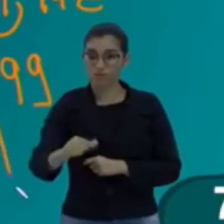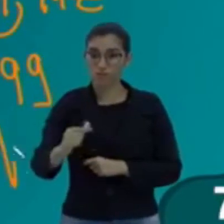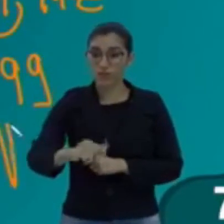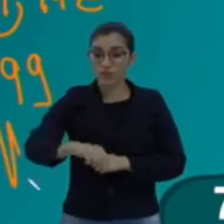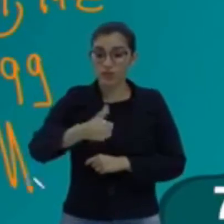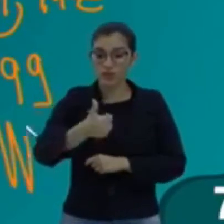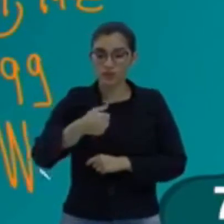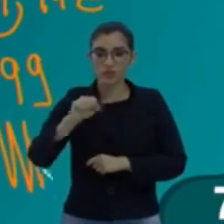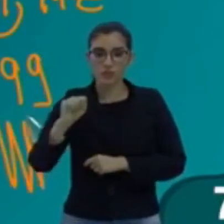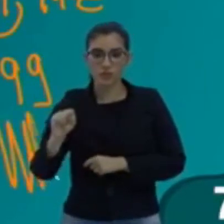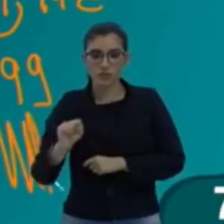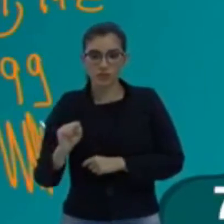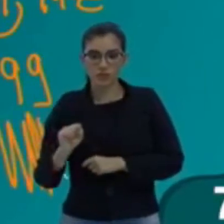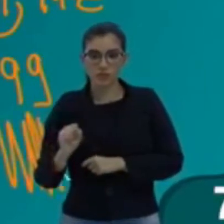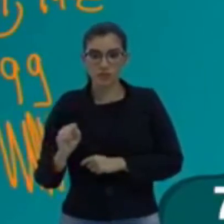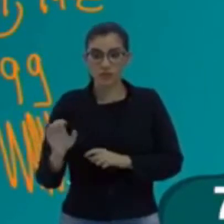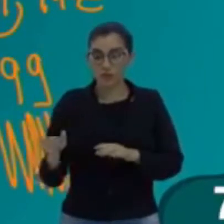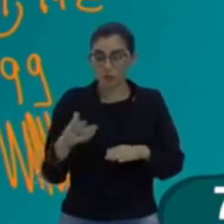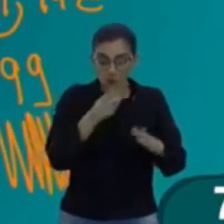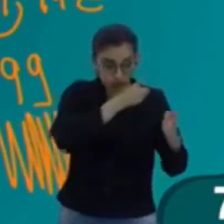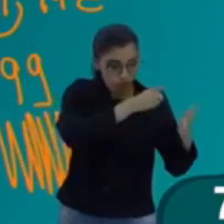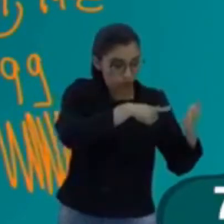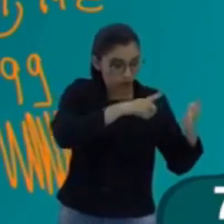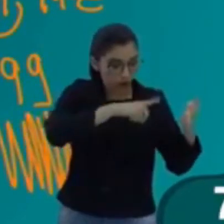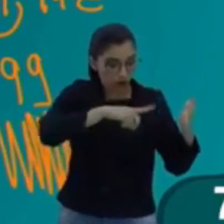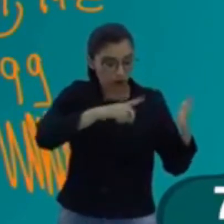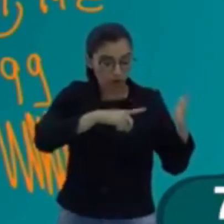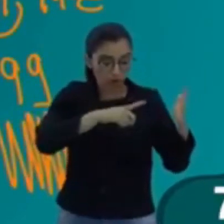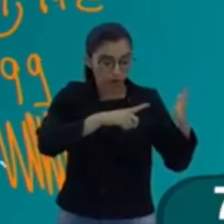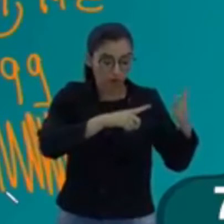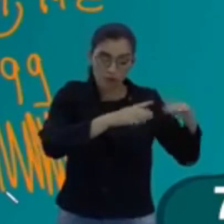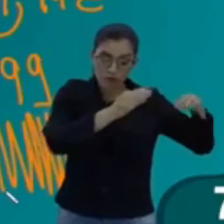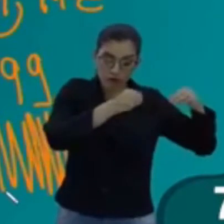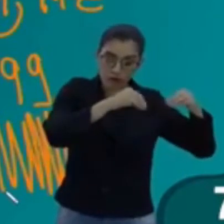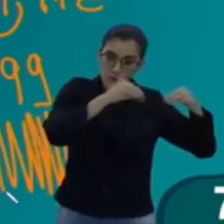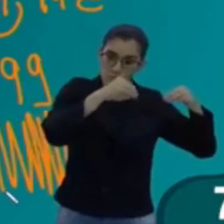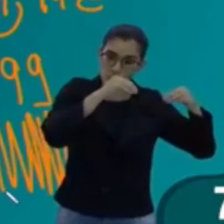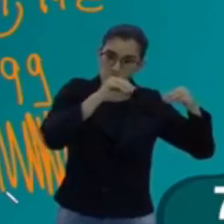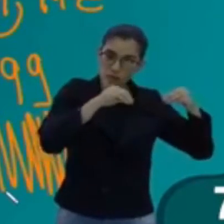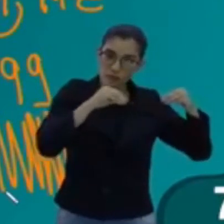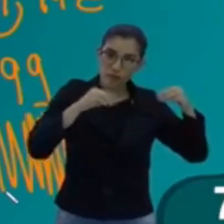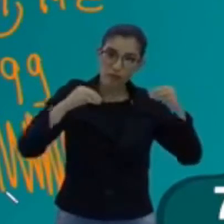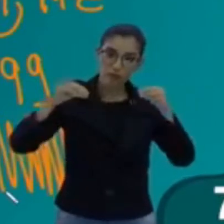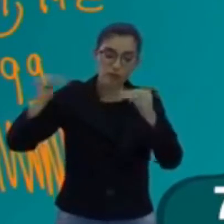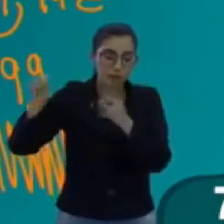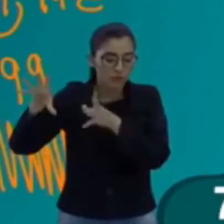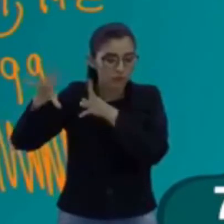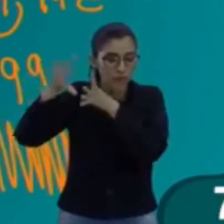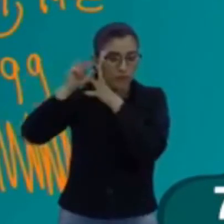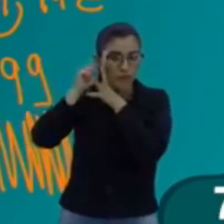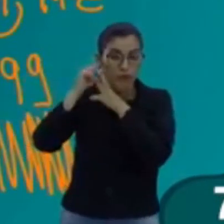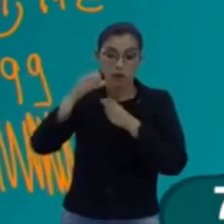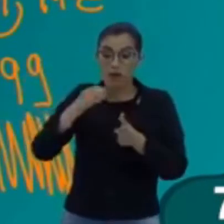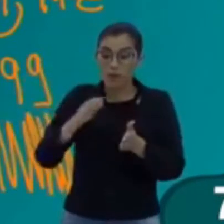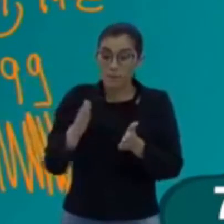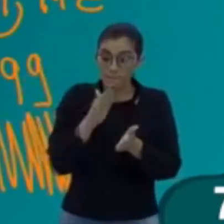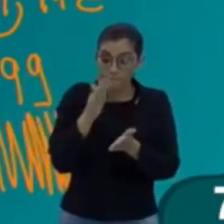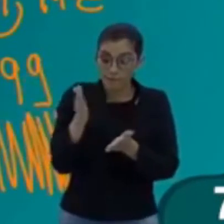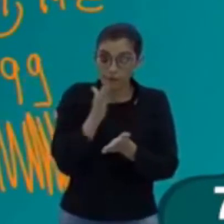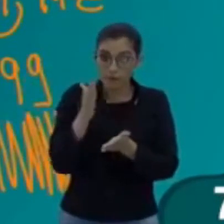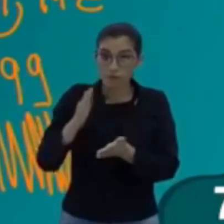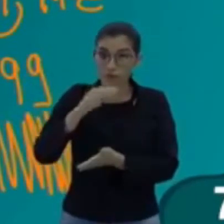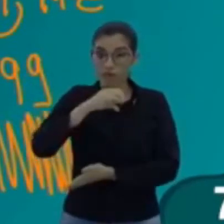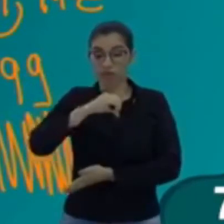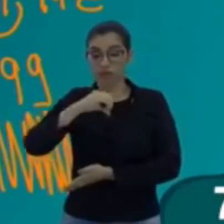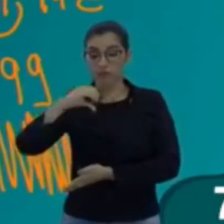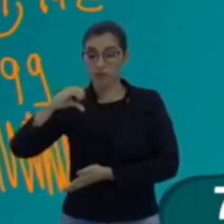onda que transporta esse som vibra 99 vezes em 1 segundo. É